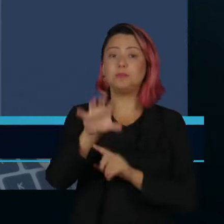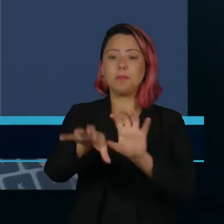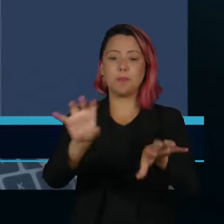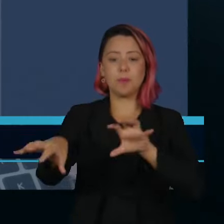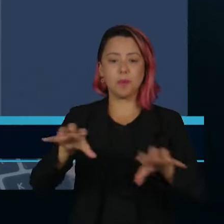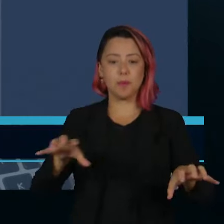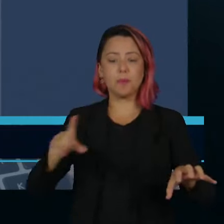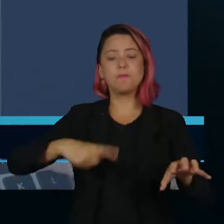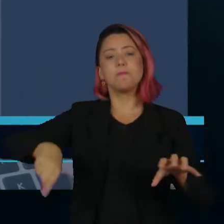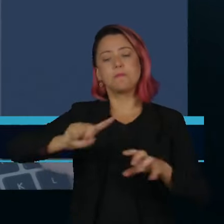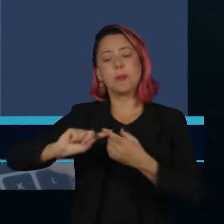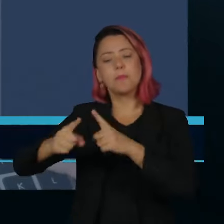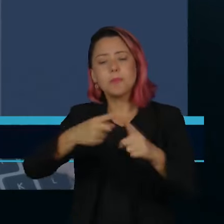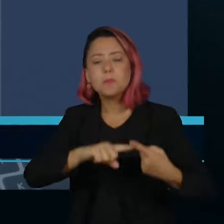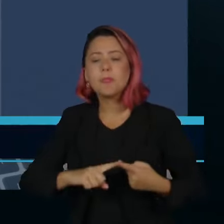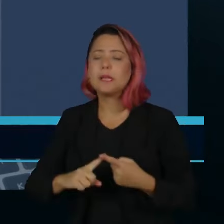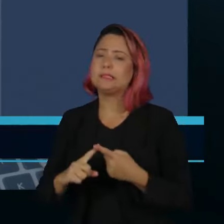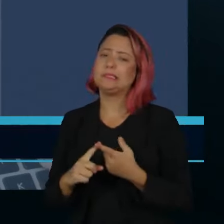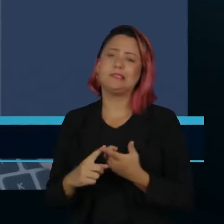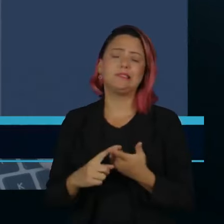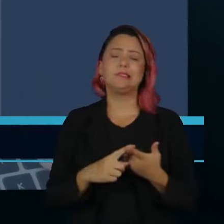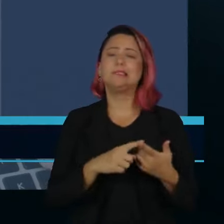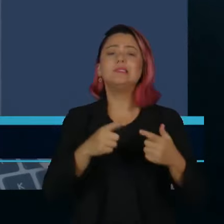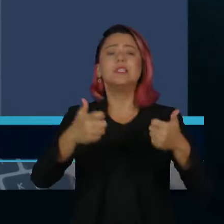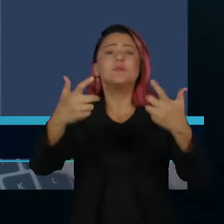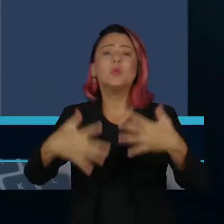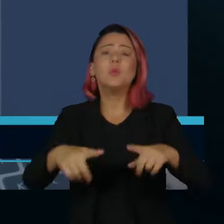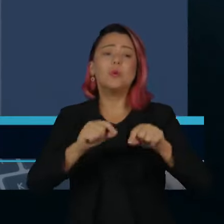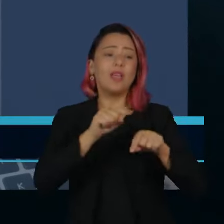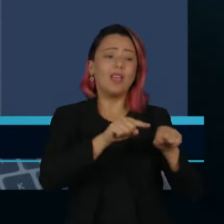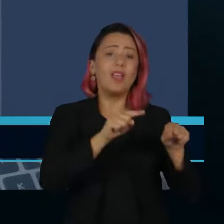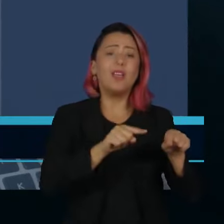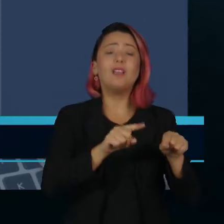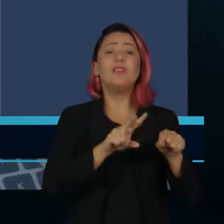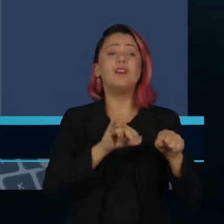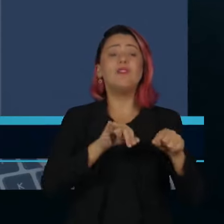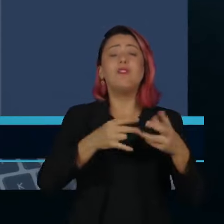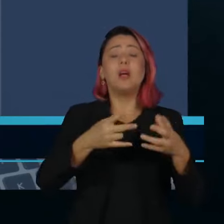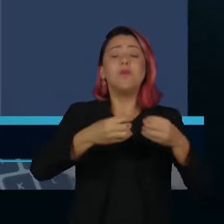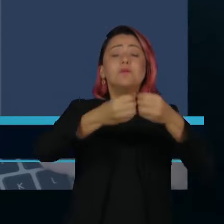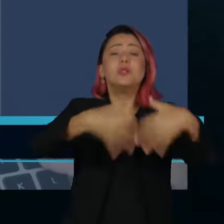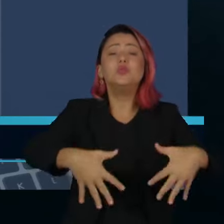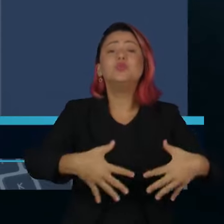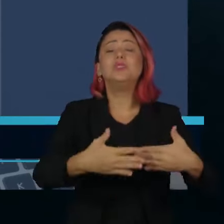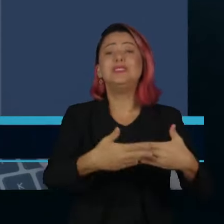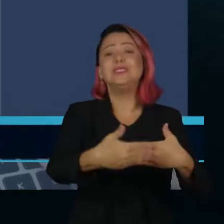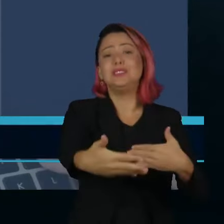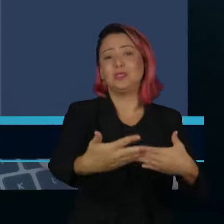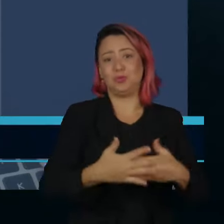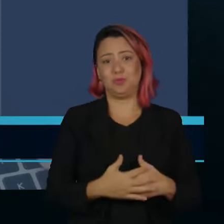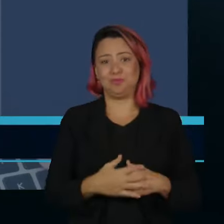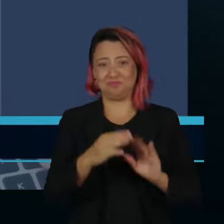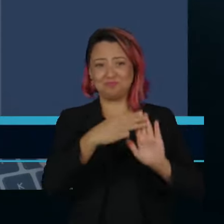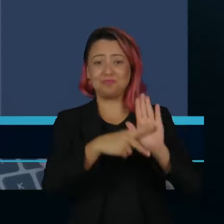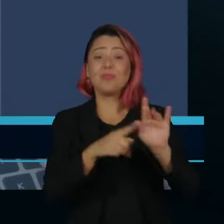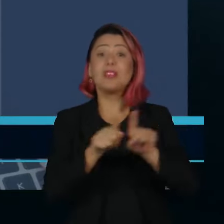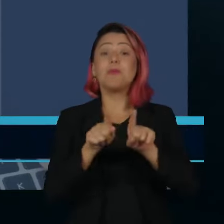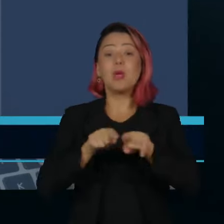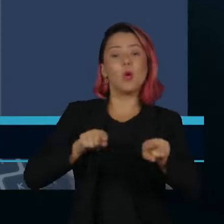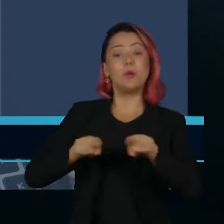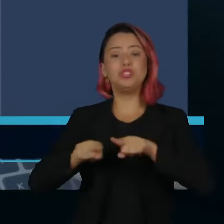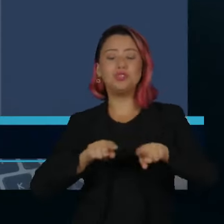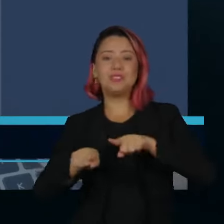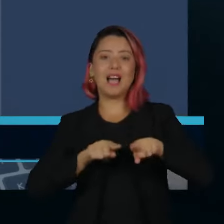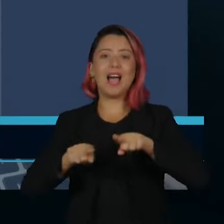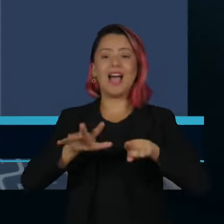afirmou que a reoneração vai desincentivar a criação de empregos formais. Além de diminuir a competitividade do país